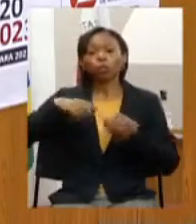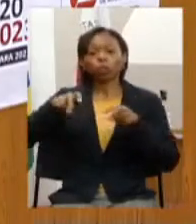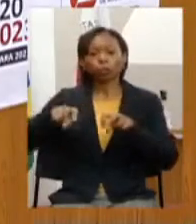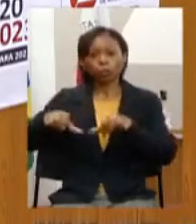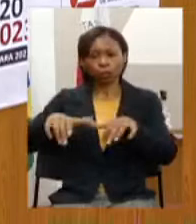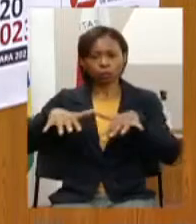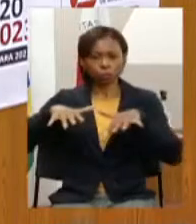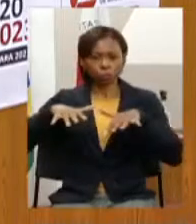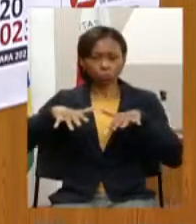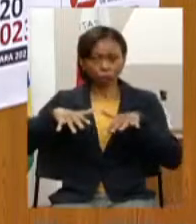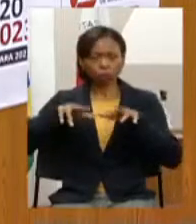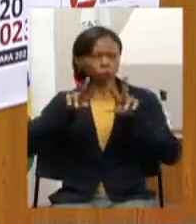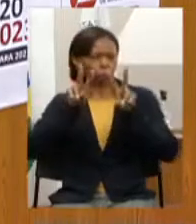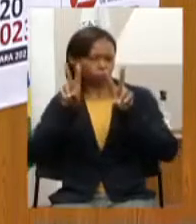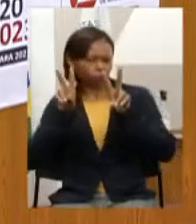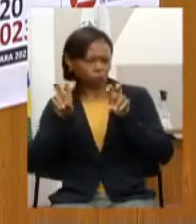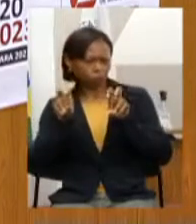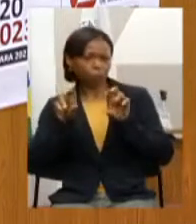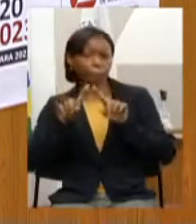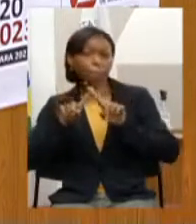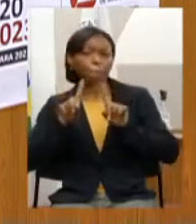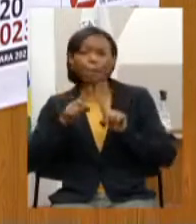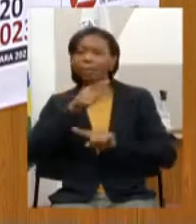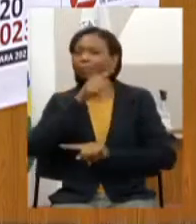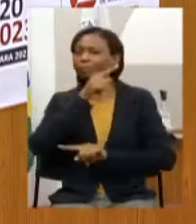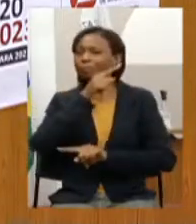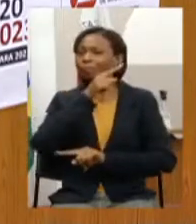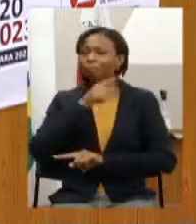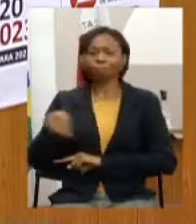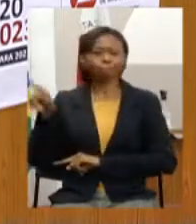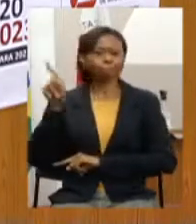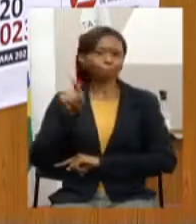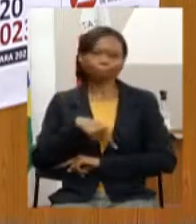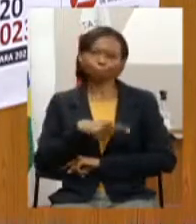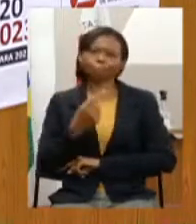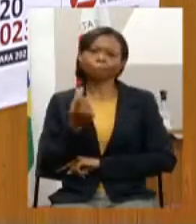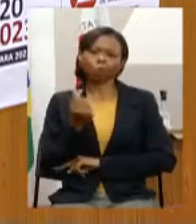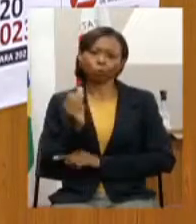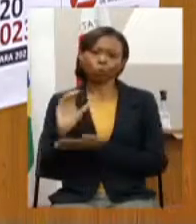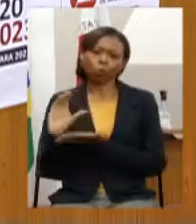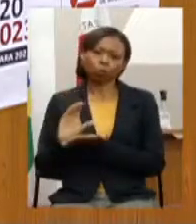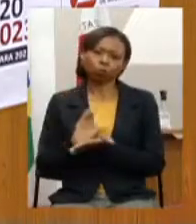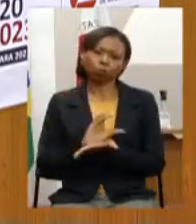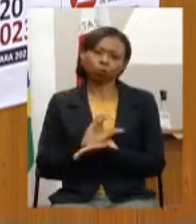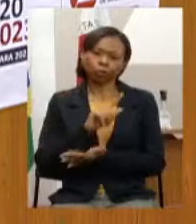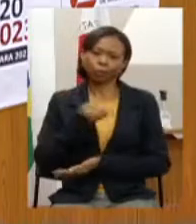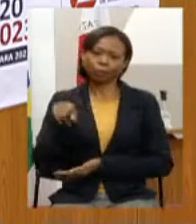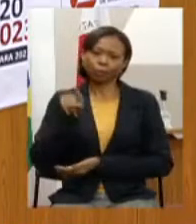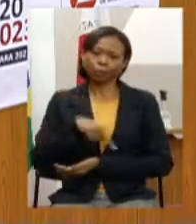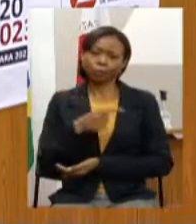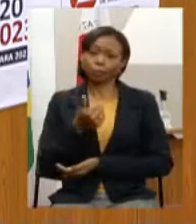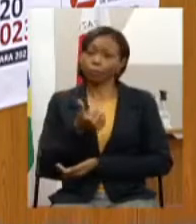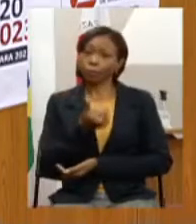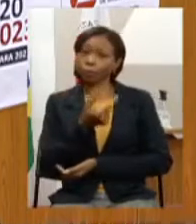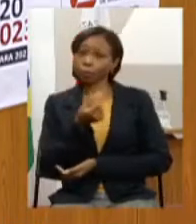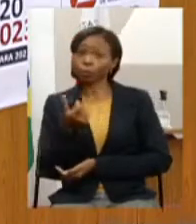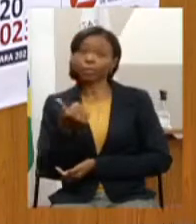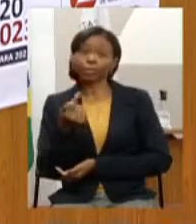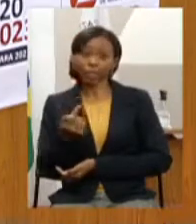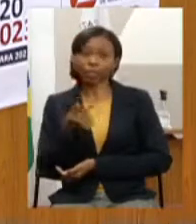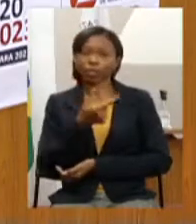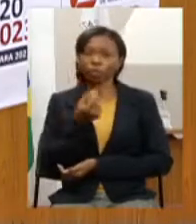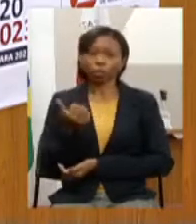esse assunto porém foi cortado então esse recurso do Estado ele foi cortado em 2017 2018 e